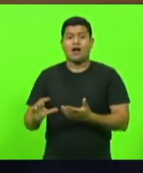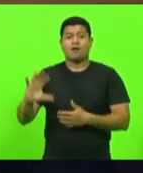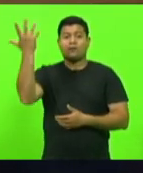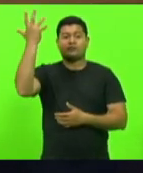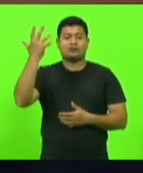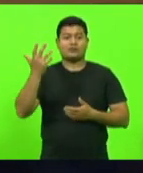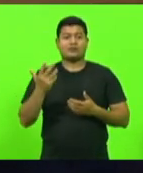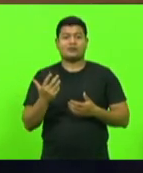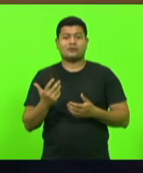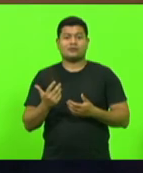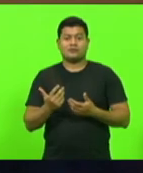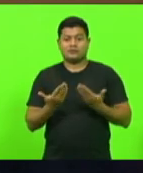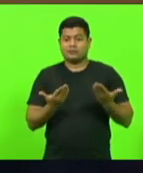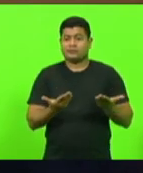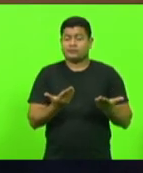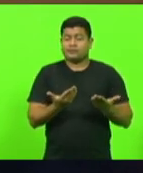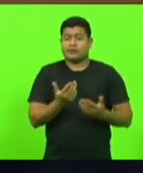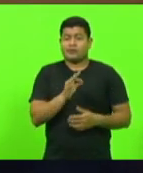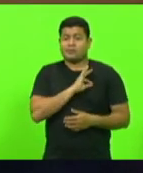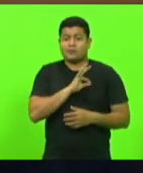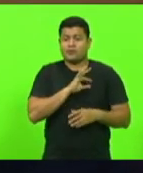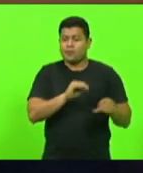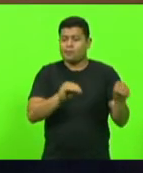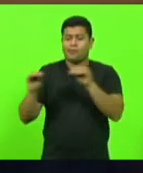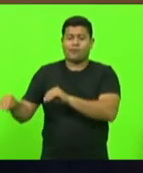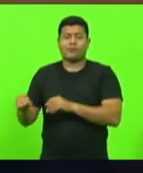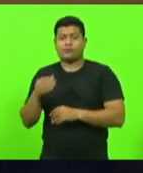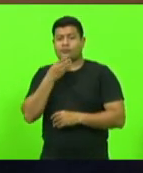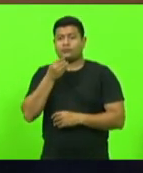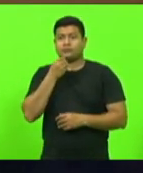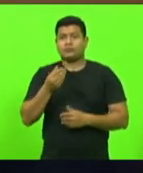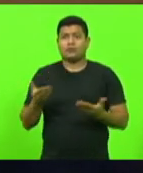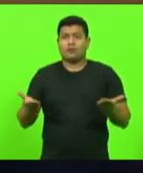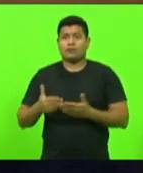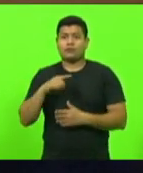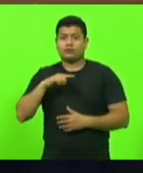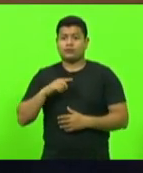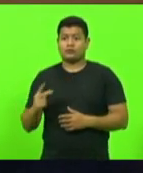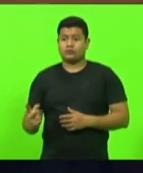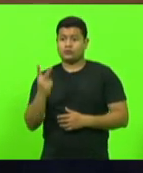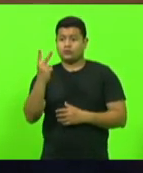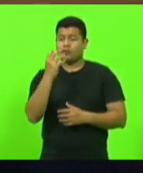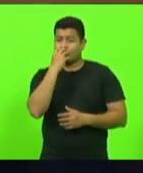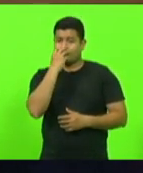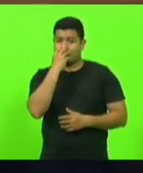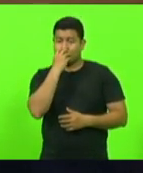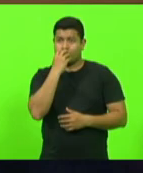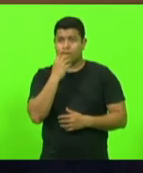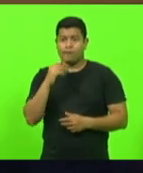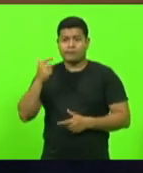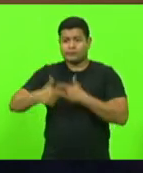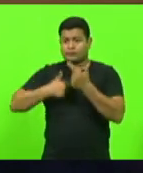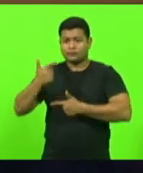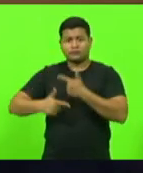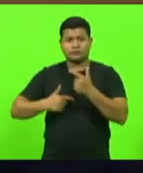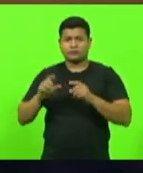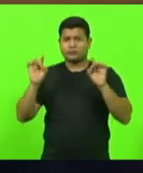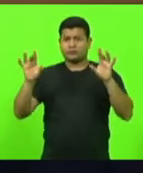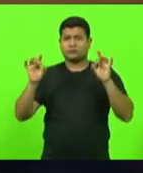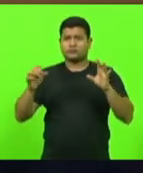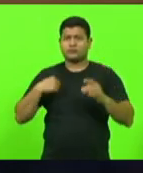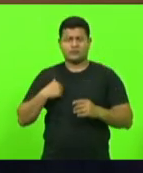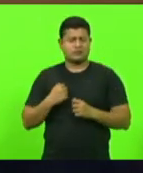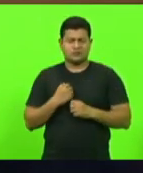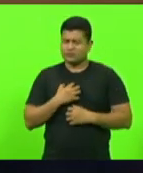treinar os cães e hoje tem um um plantel de dois cães lá e que faz um trabalho extraordinário estou muito chateado com isso